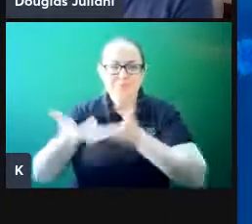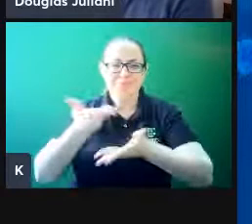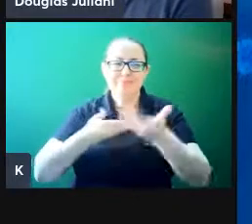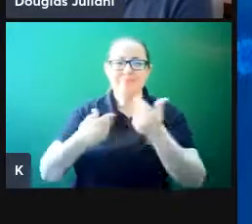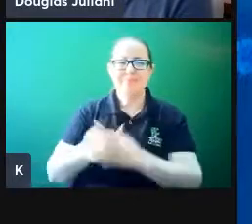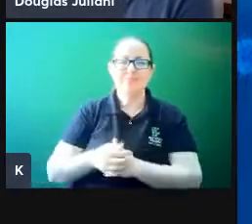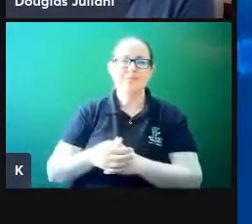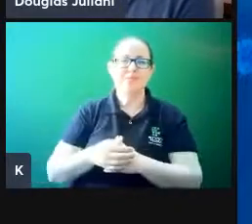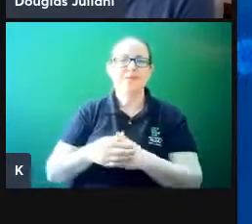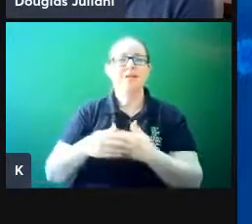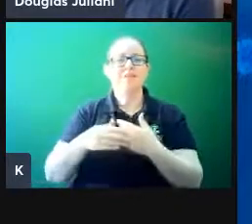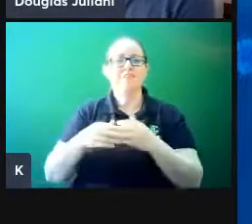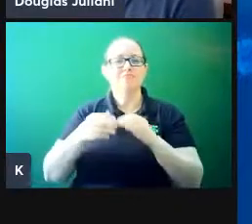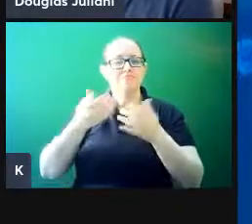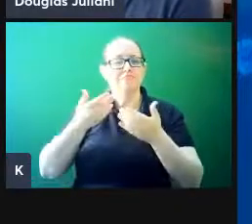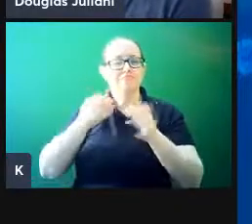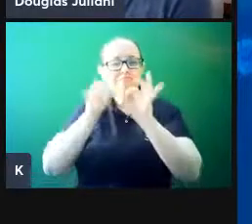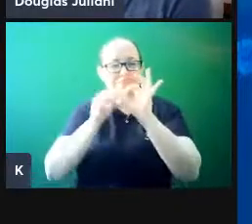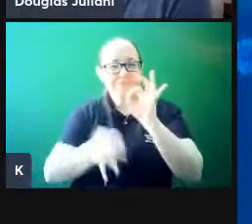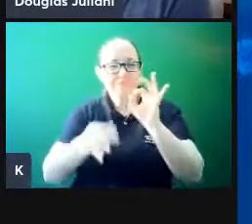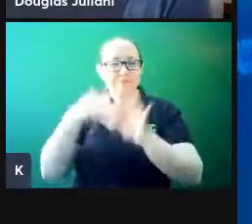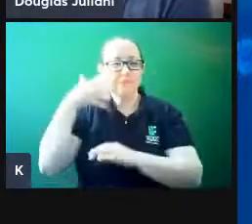da nossa conversa.